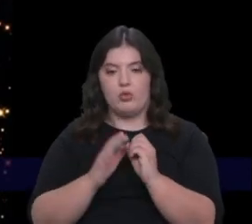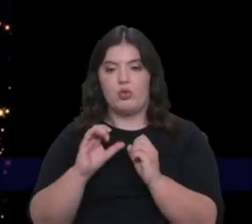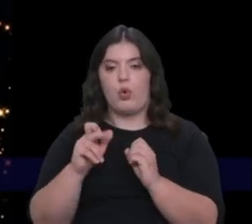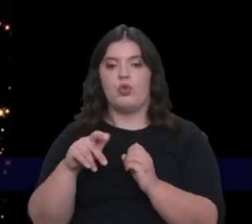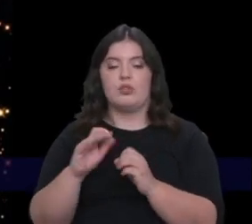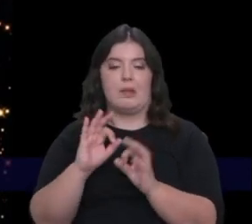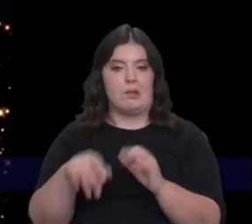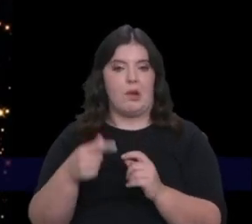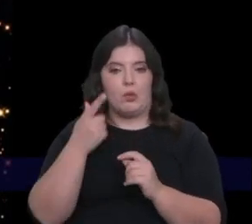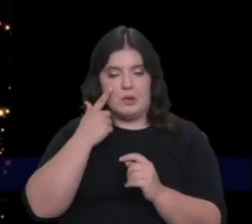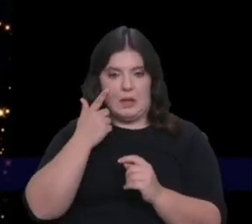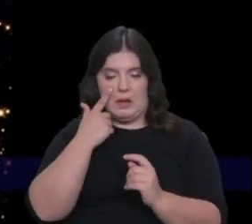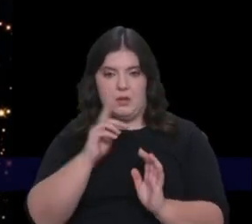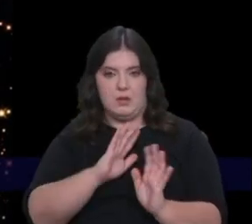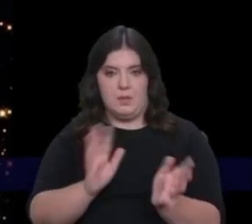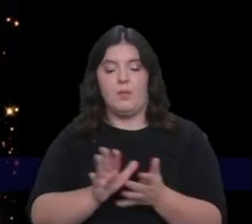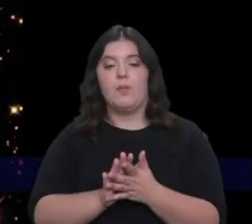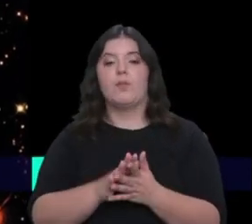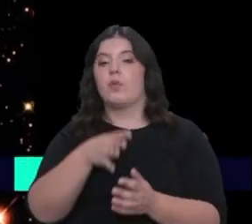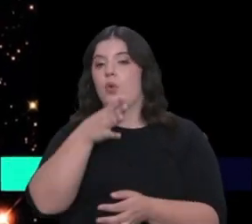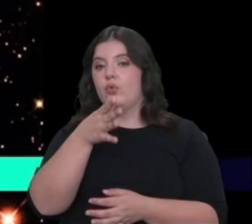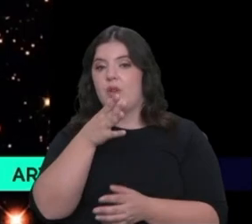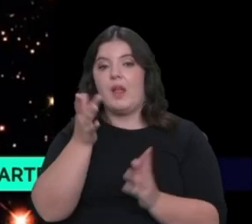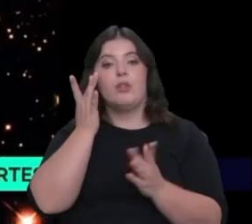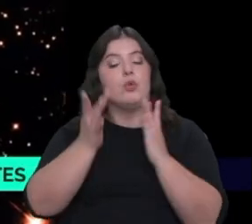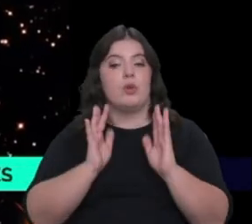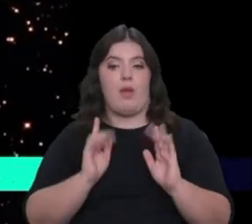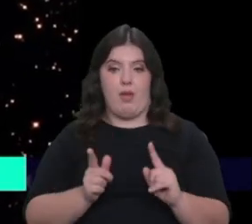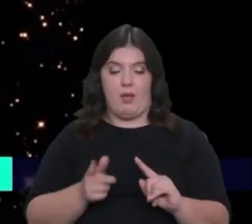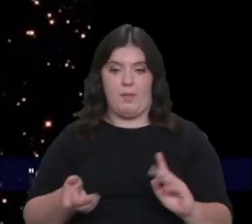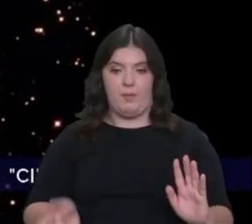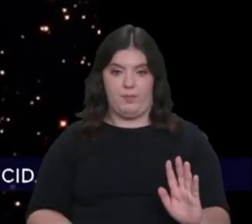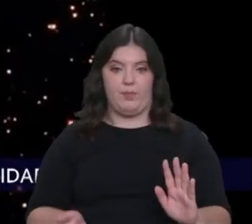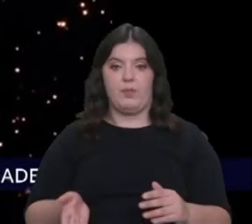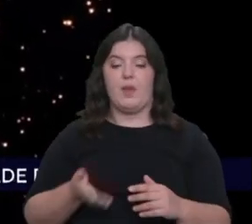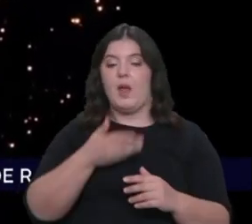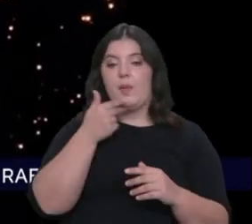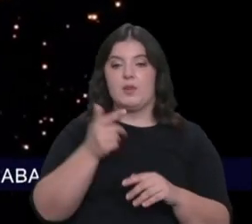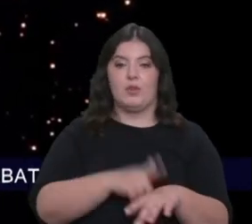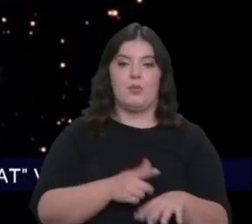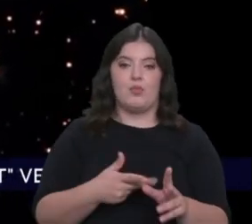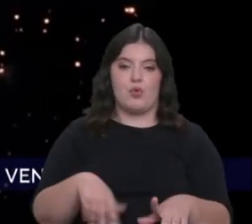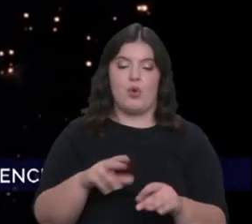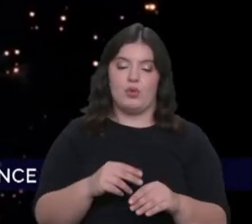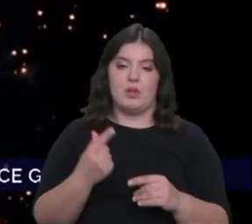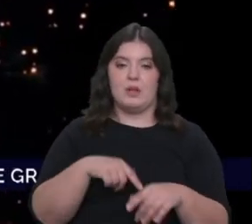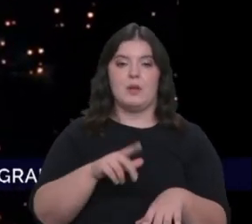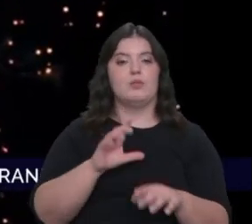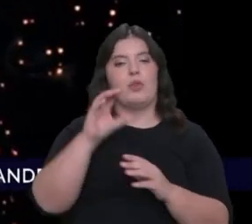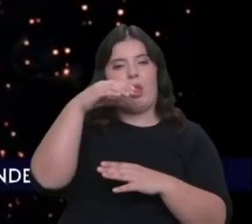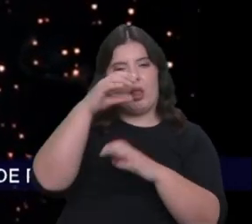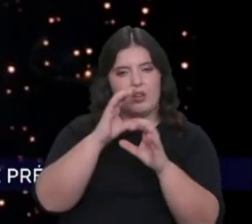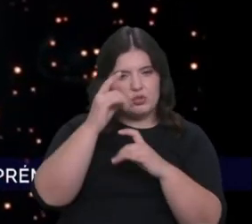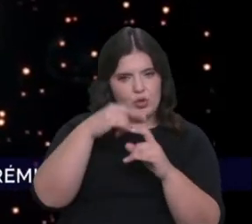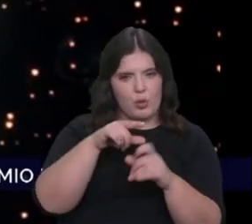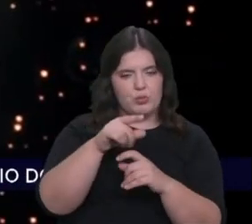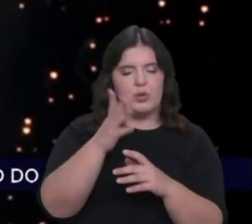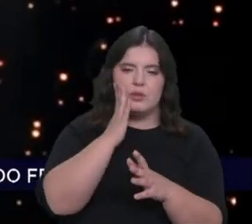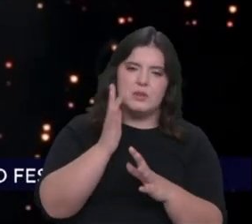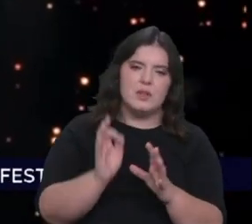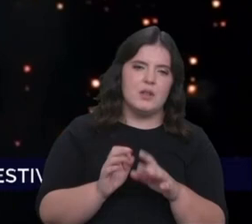conhecemos. José, aquilo que eu acabei de contar é a teoria. A beleza do nosso tempo é que hoje temos telescópios espaciais que tentam